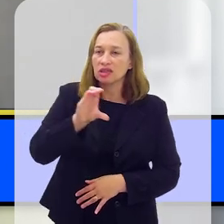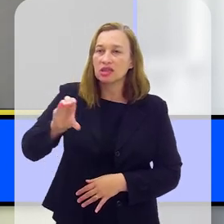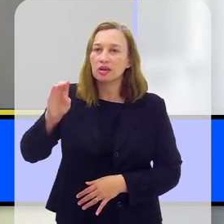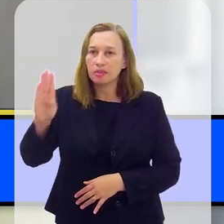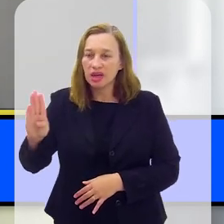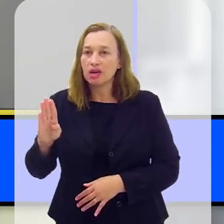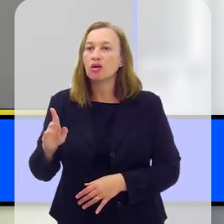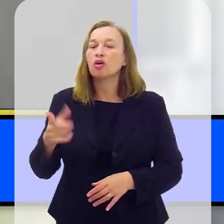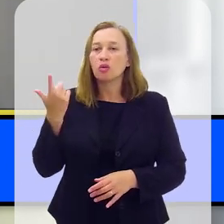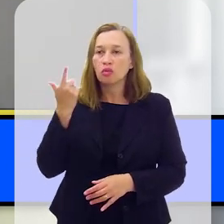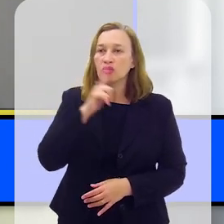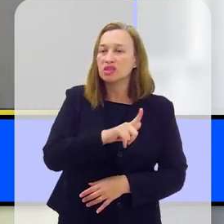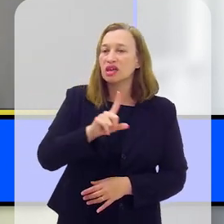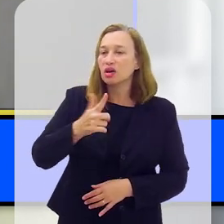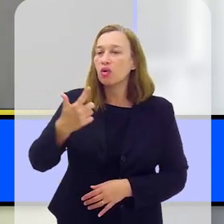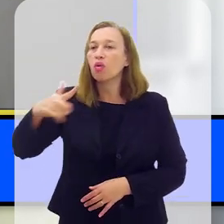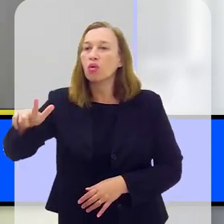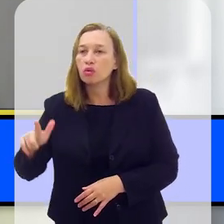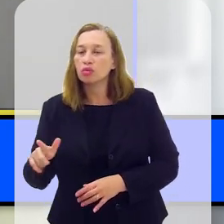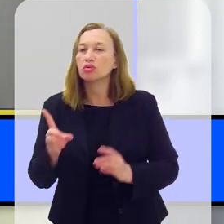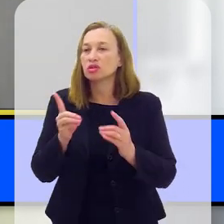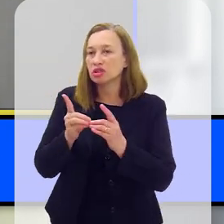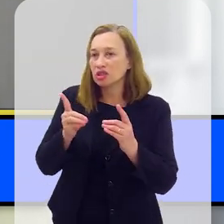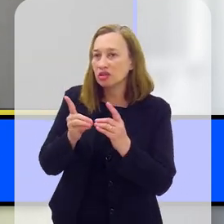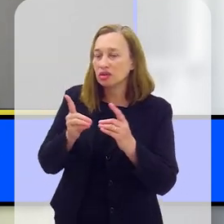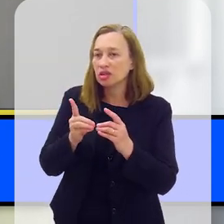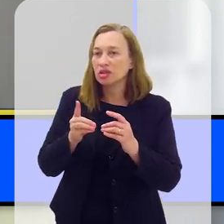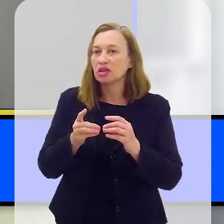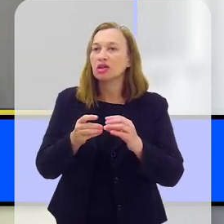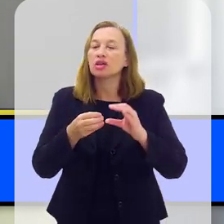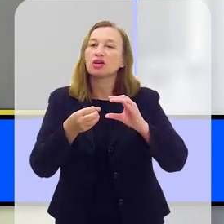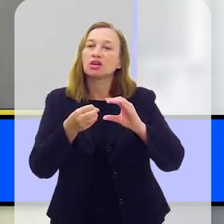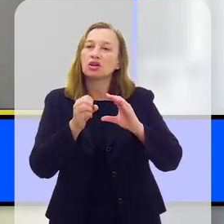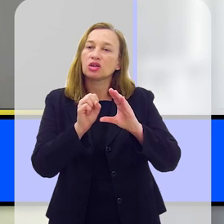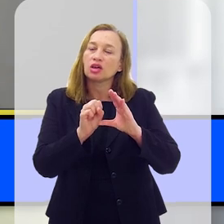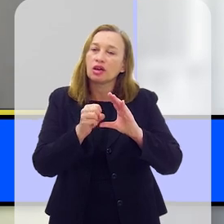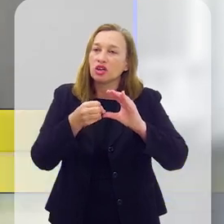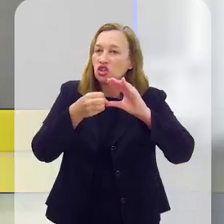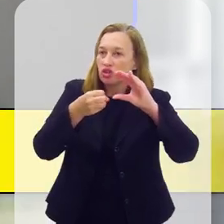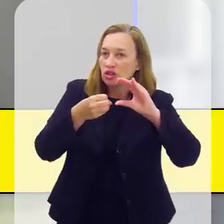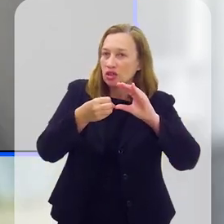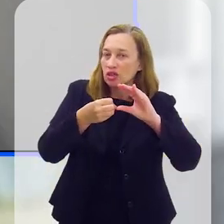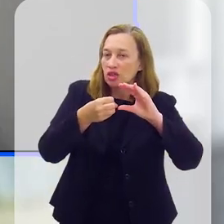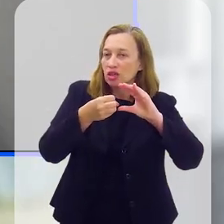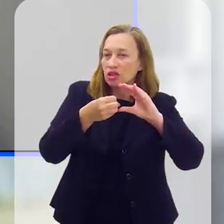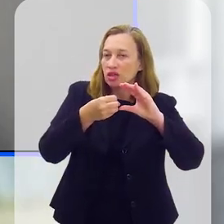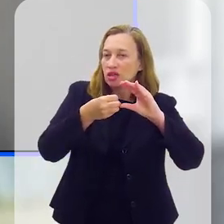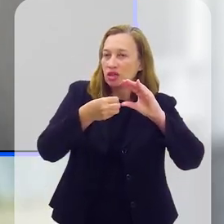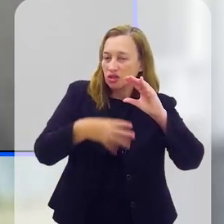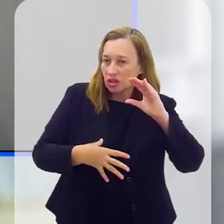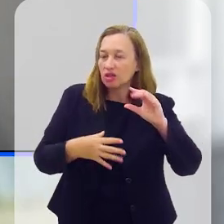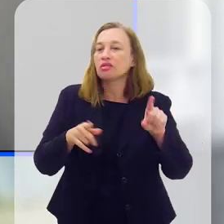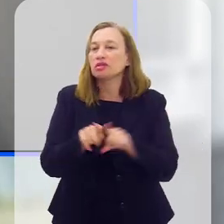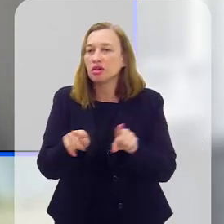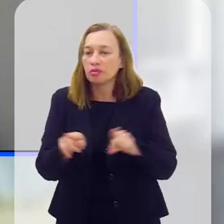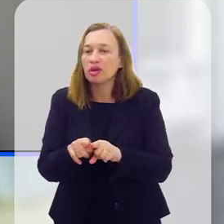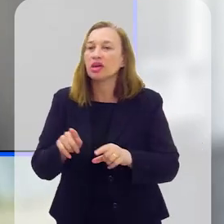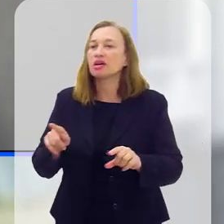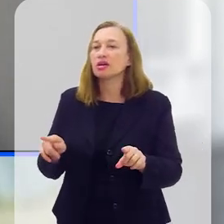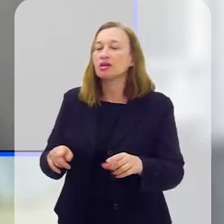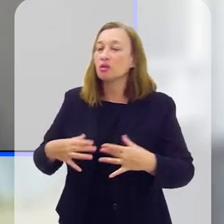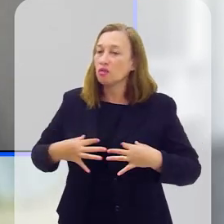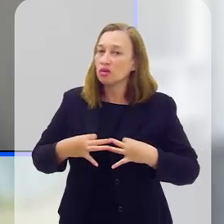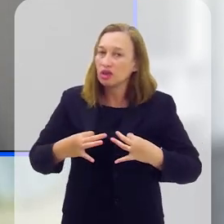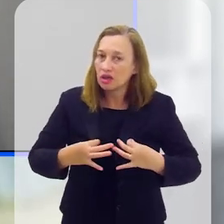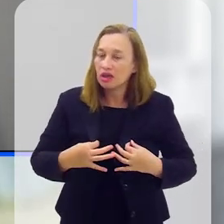CVV, ela consegue também conseguir outras formas de atendimento, por chat, e-mail, também pode se